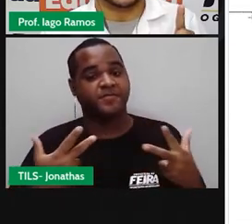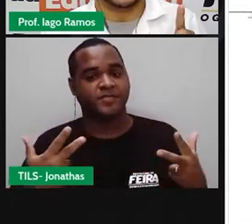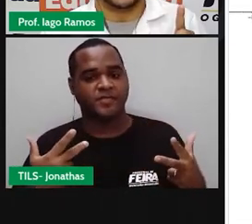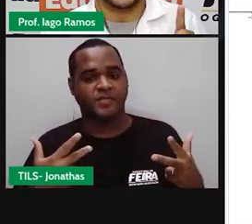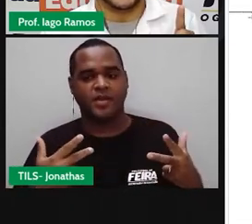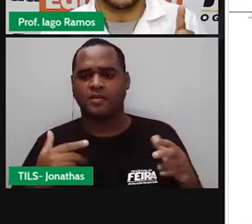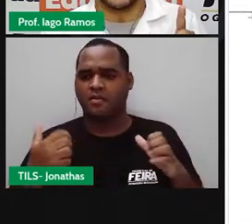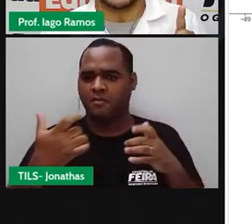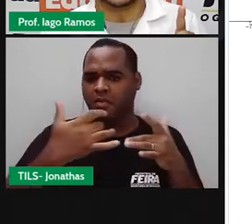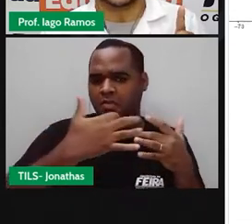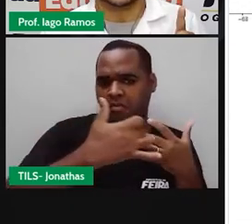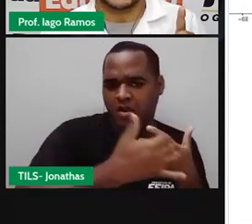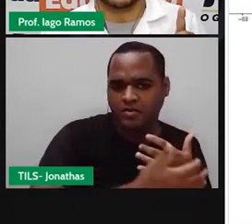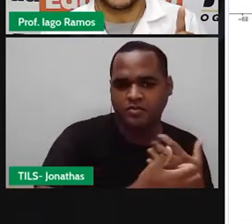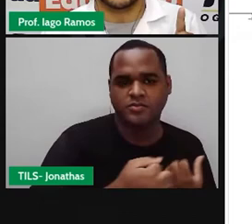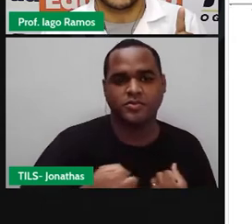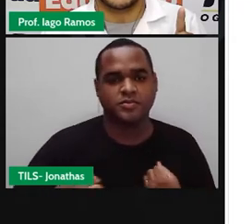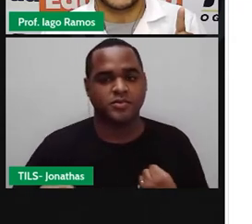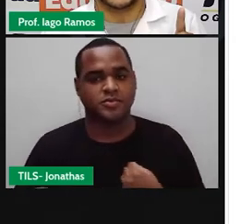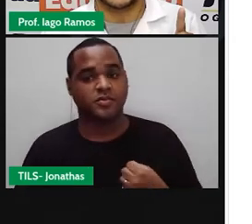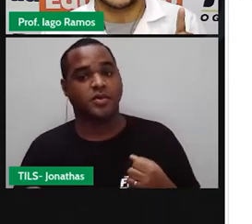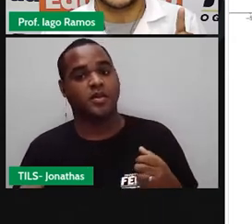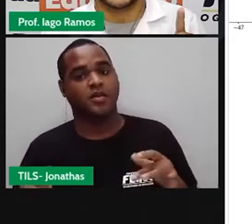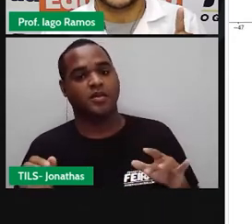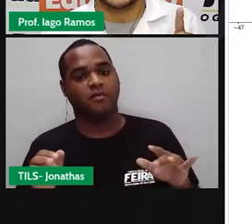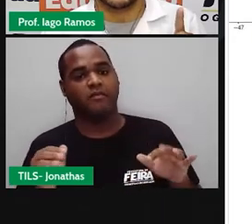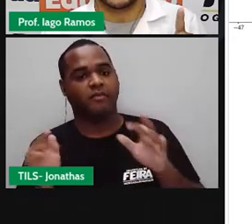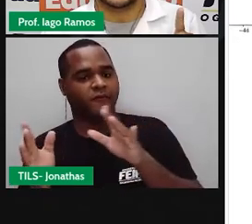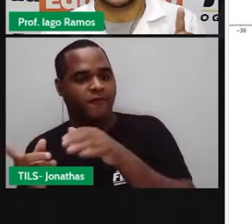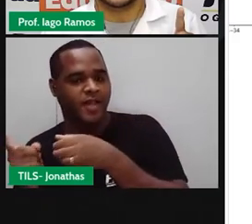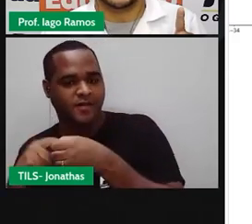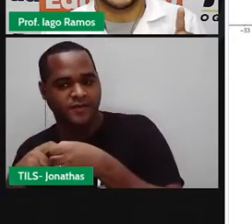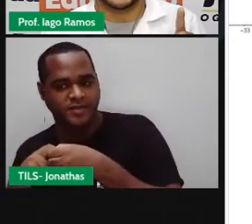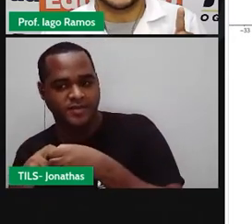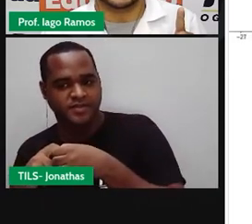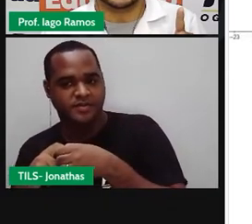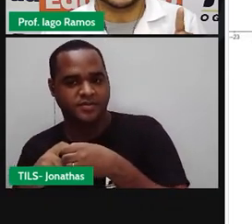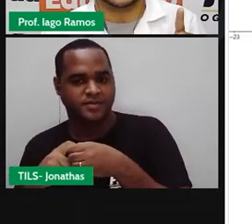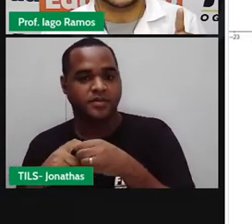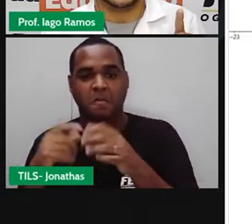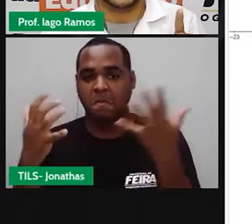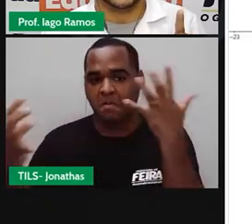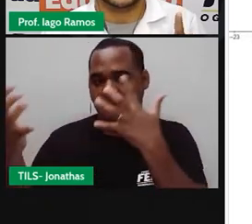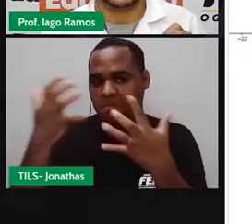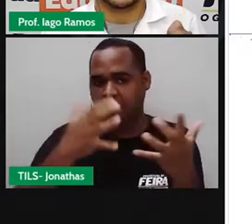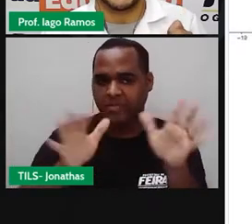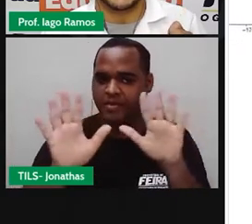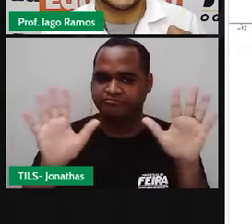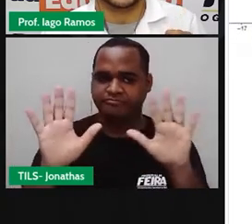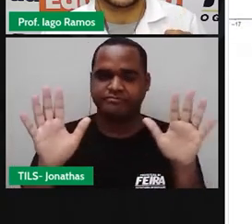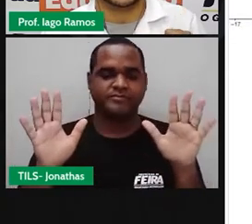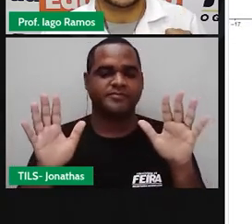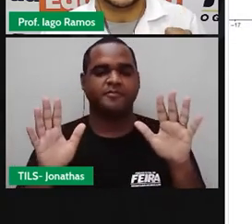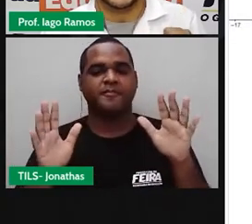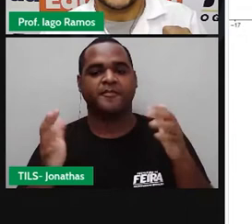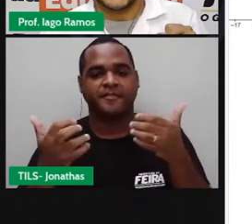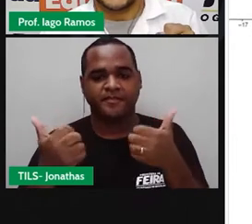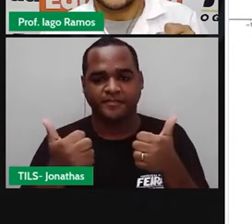quiser, Tá bom? Mas vamos voltar aqui. Não vamos nos perder, não. Beleza.